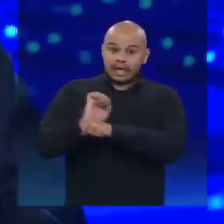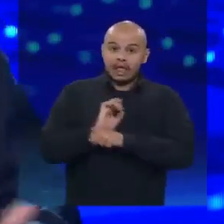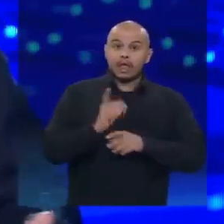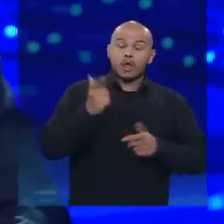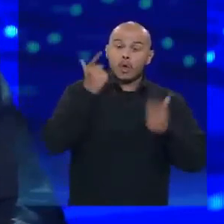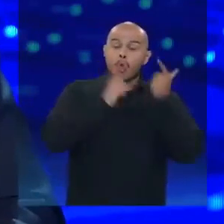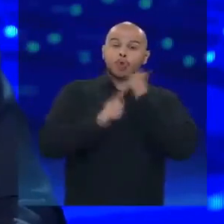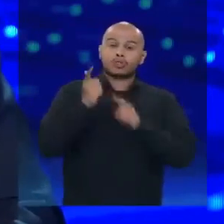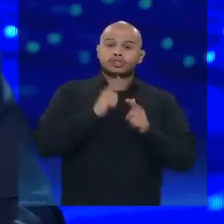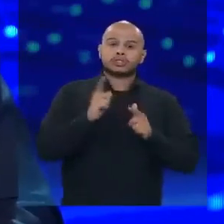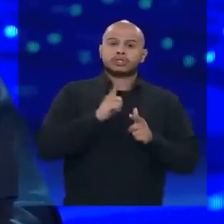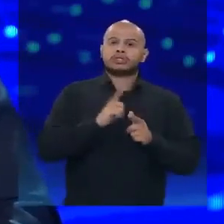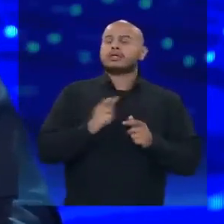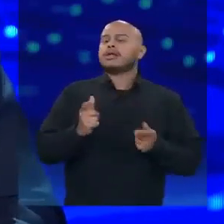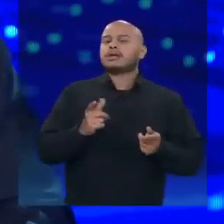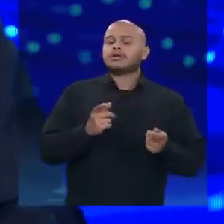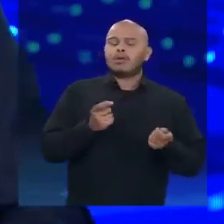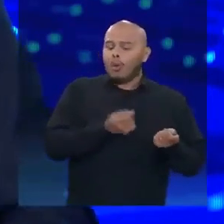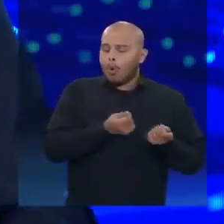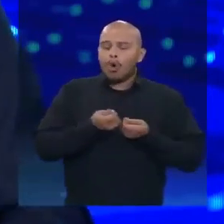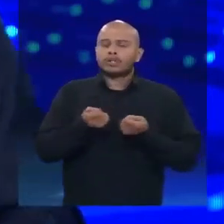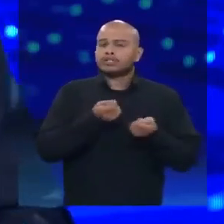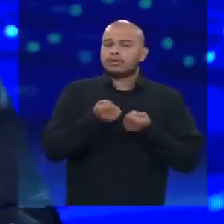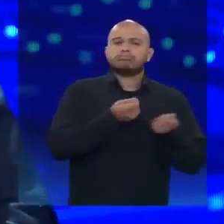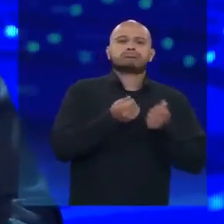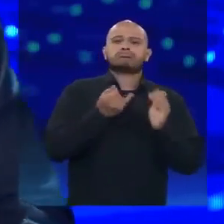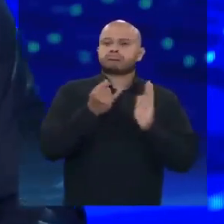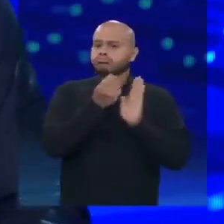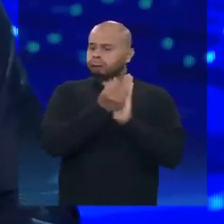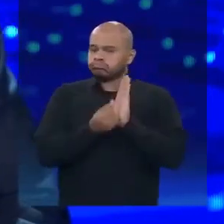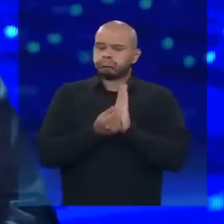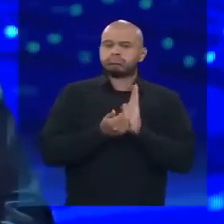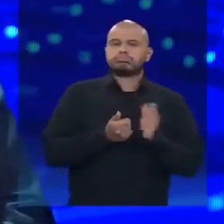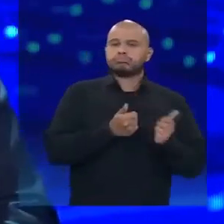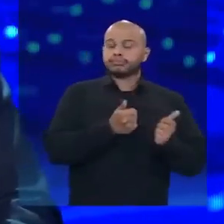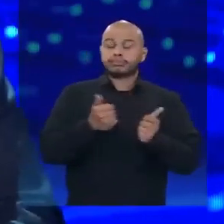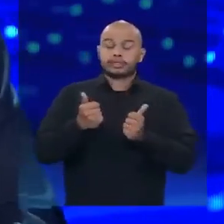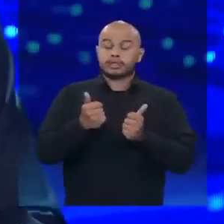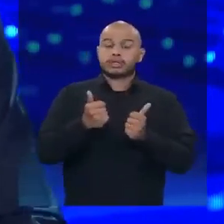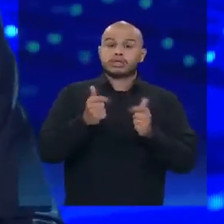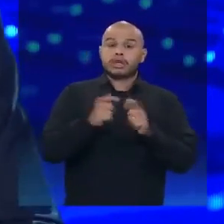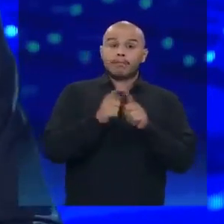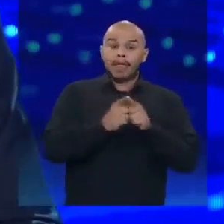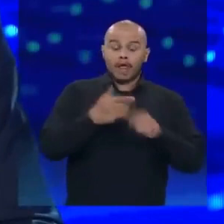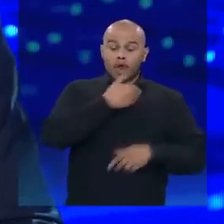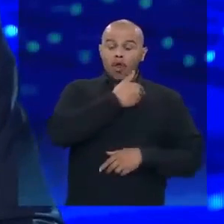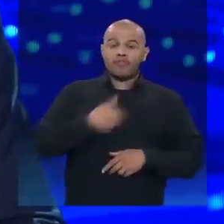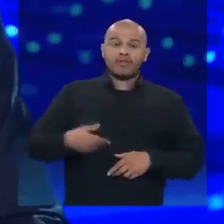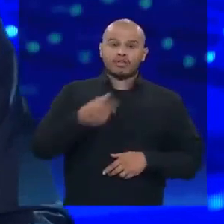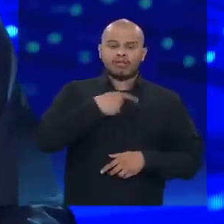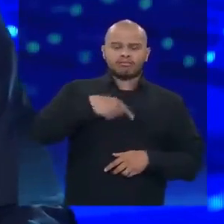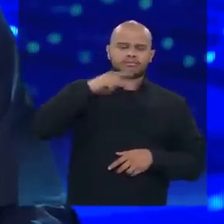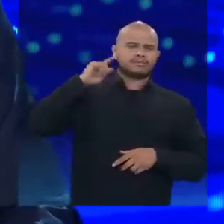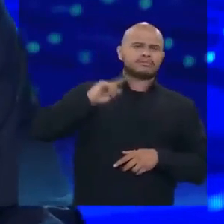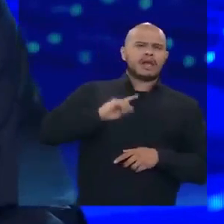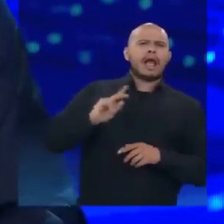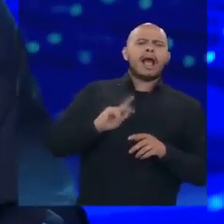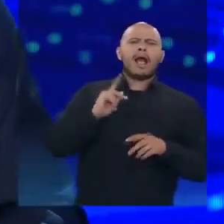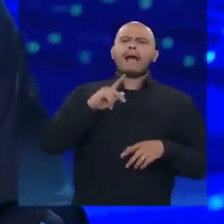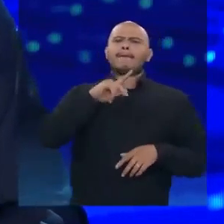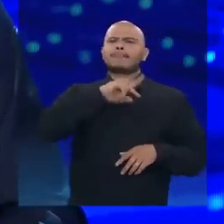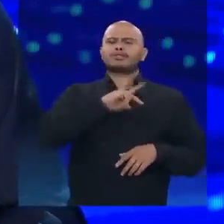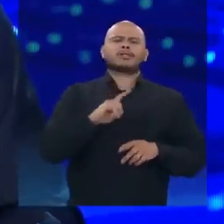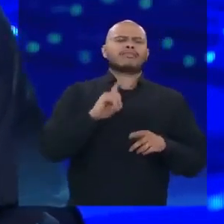esse lado de cá do orçamento. Em governos anteriores, as estatais davam lucro muito baixo ou até prejuízo.